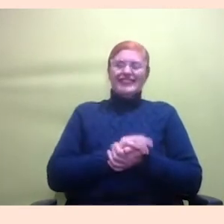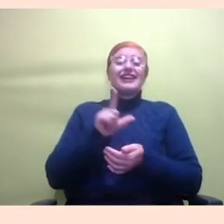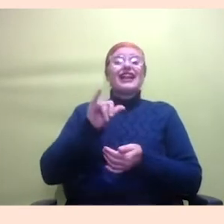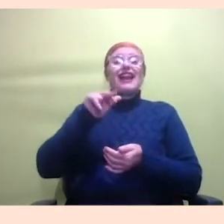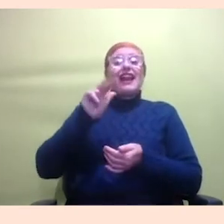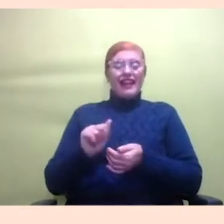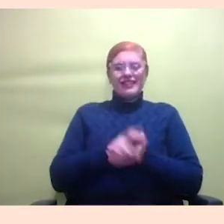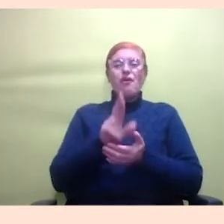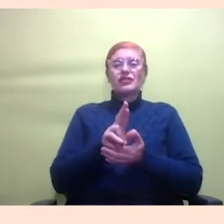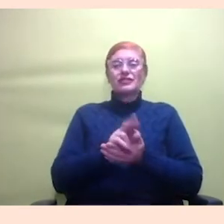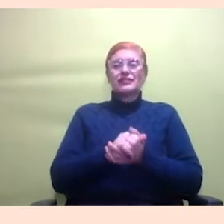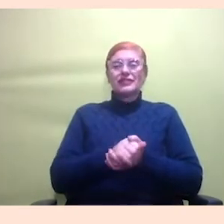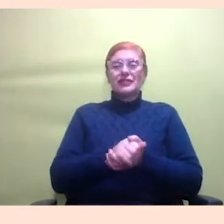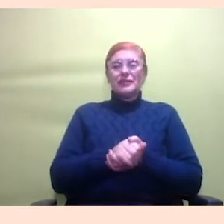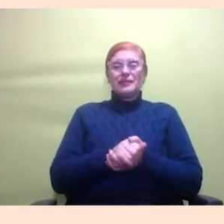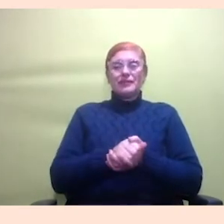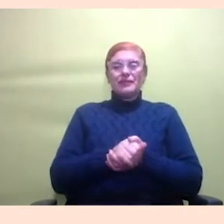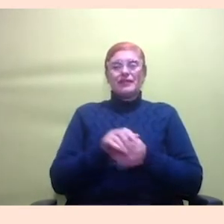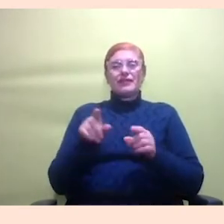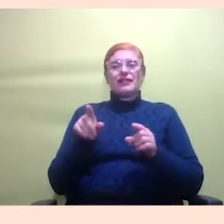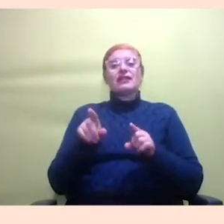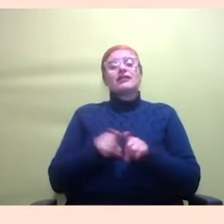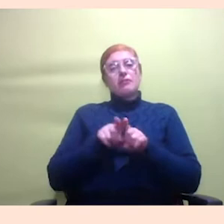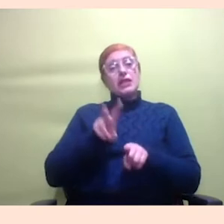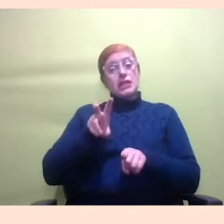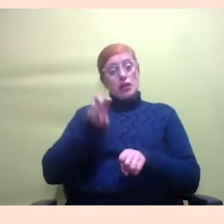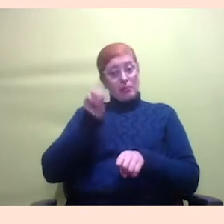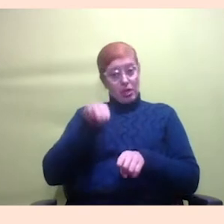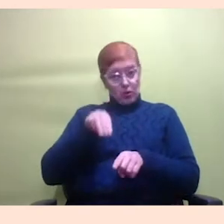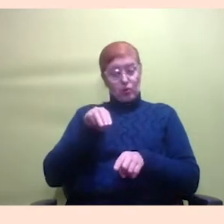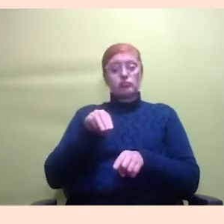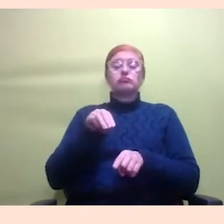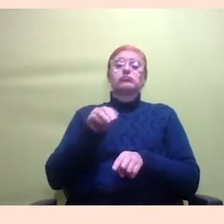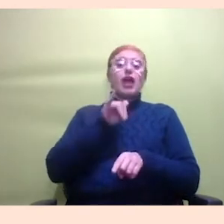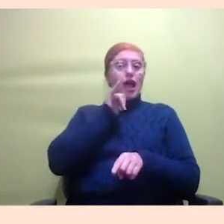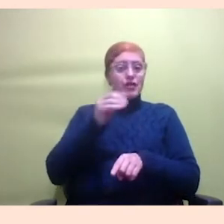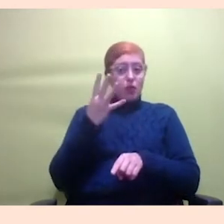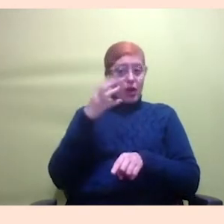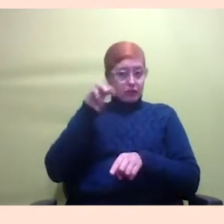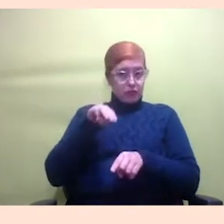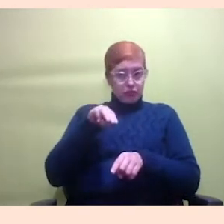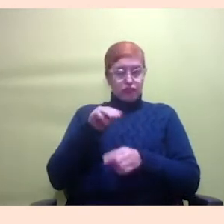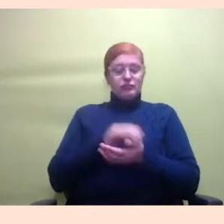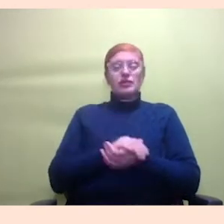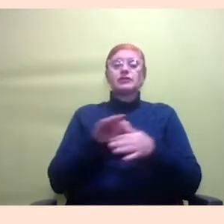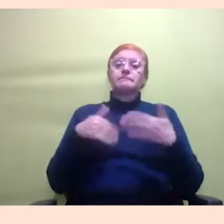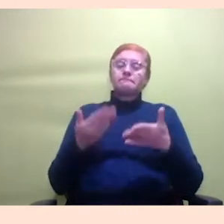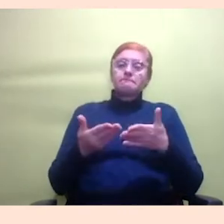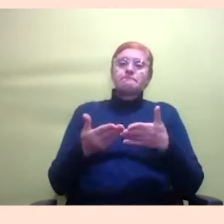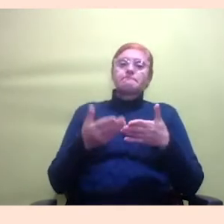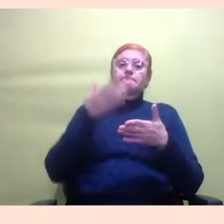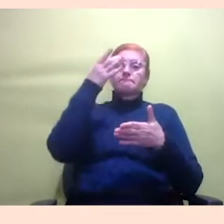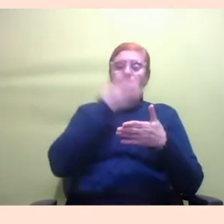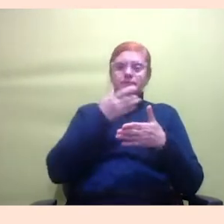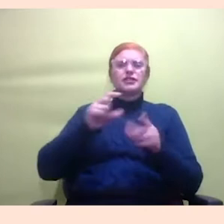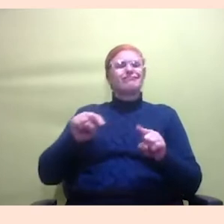Você é a mesma coisa, aqueles cinco minutos, e aí eu aviso no quadro. Tá. Então, eu acho que esse é um grande desafio.